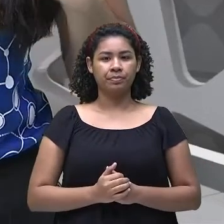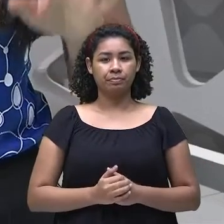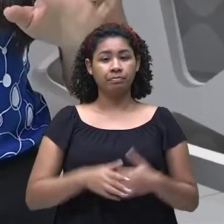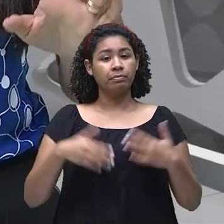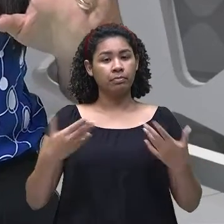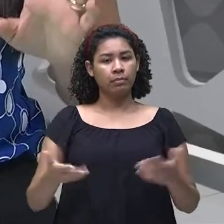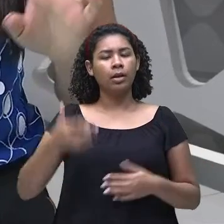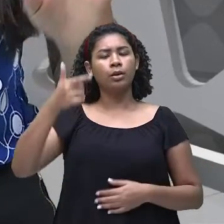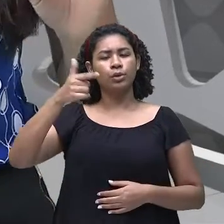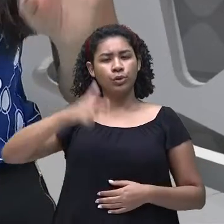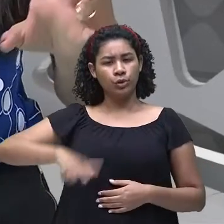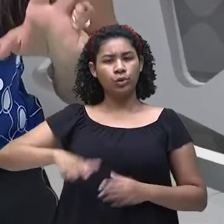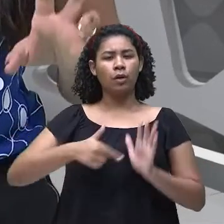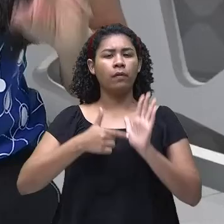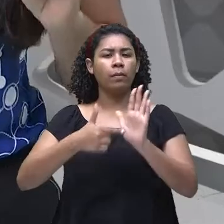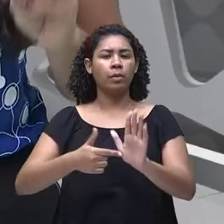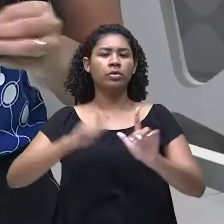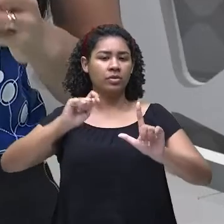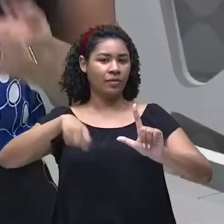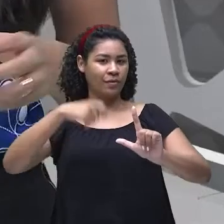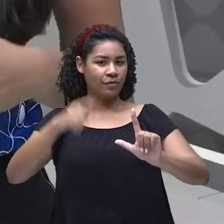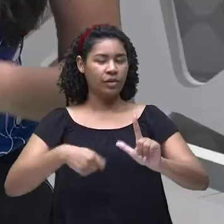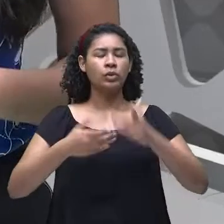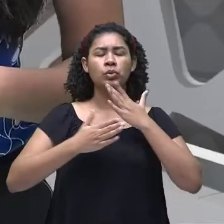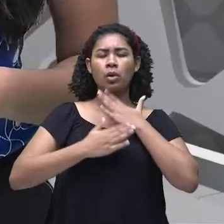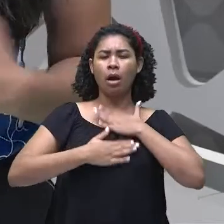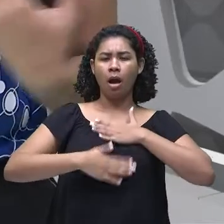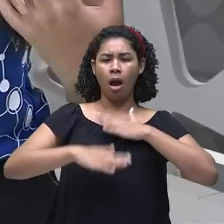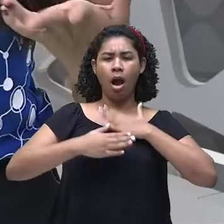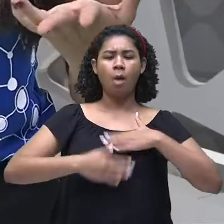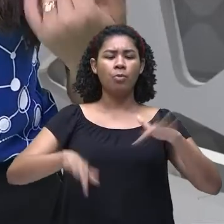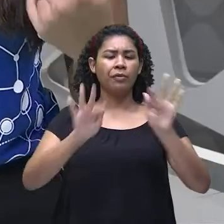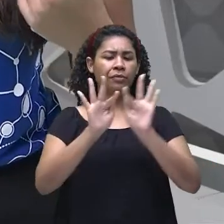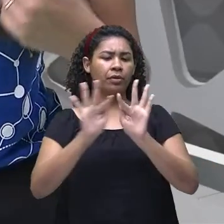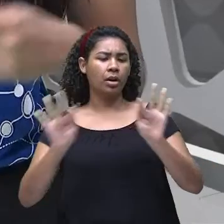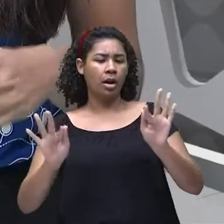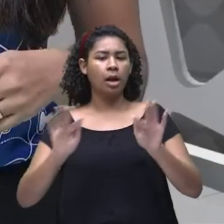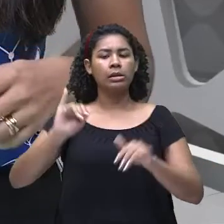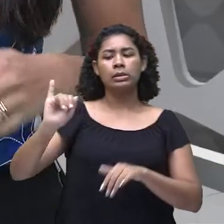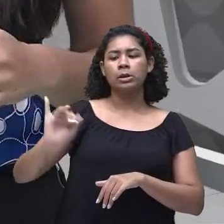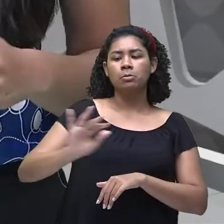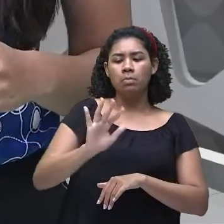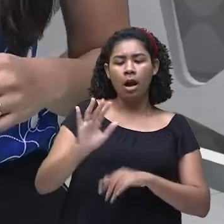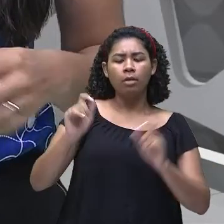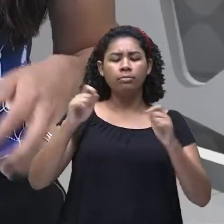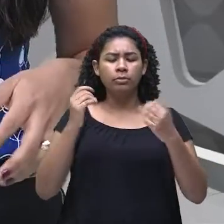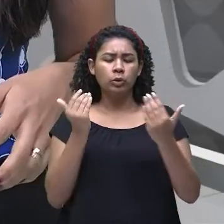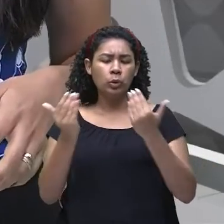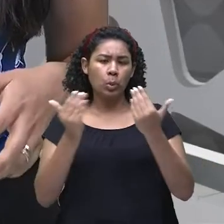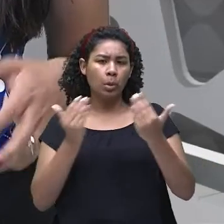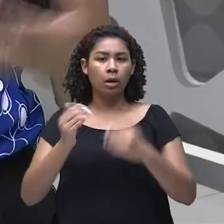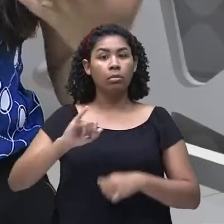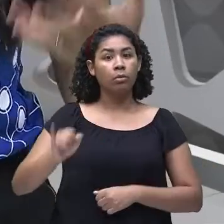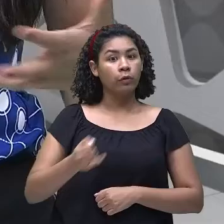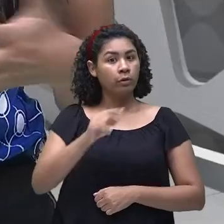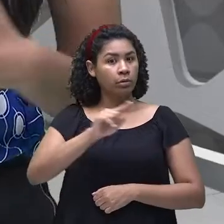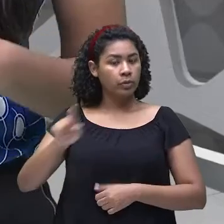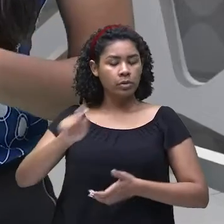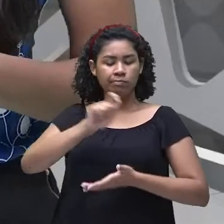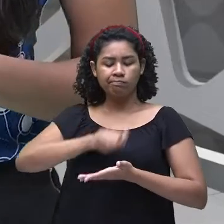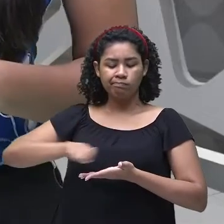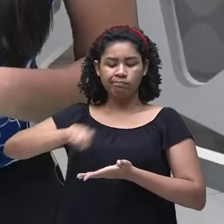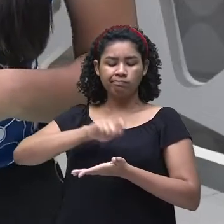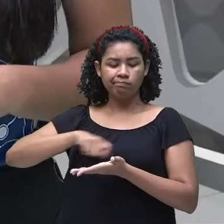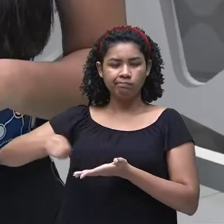ver de novo, agora com calma, cada uma delas, revisar. Sejam atentos aí, anotem o significado, para vocês